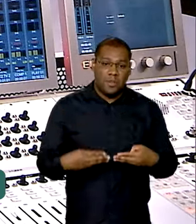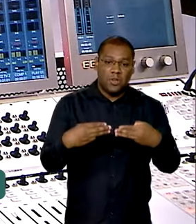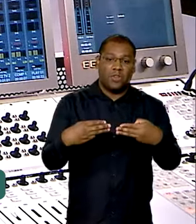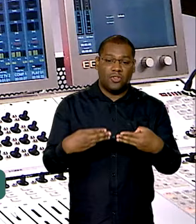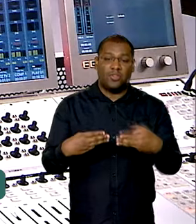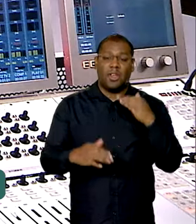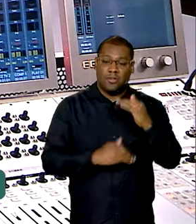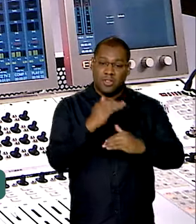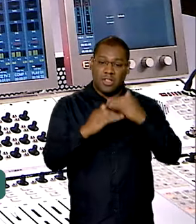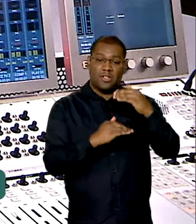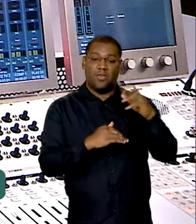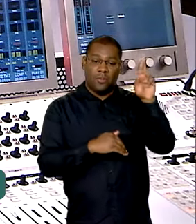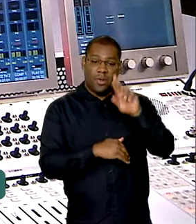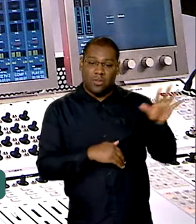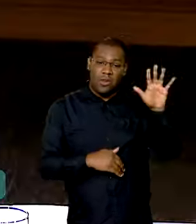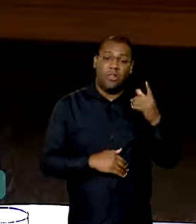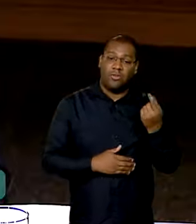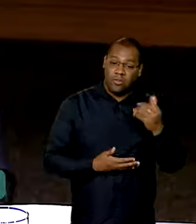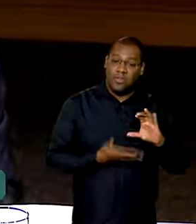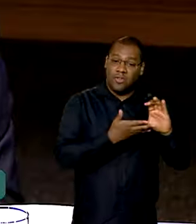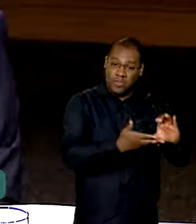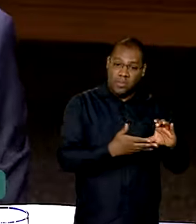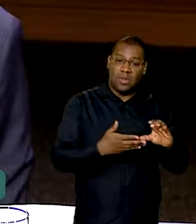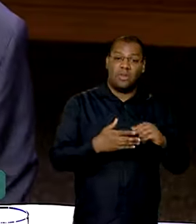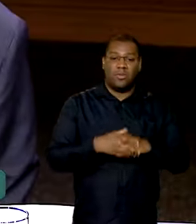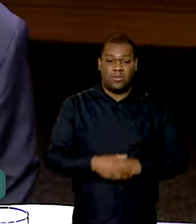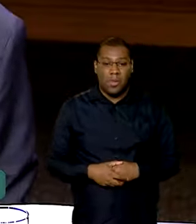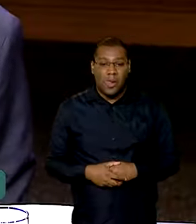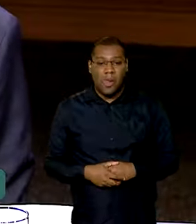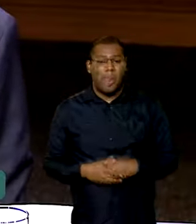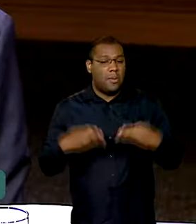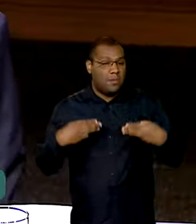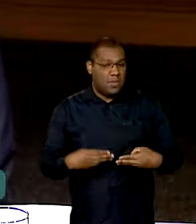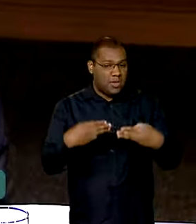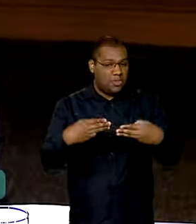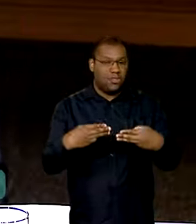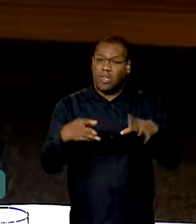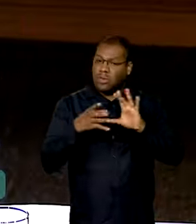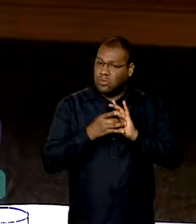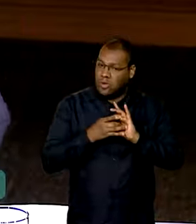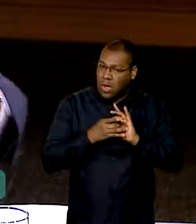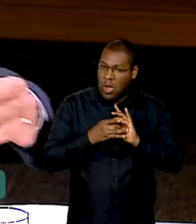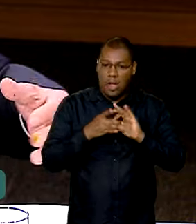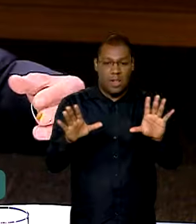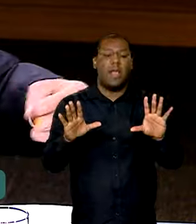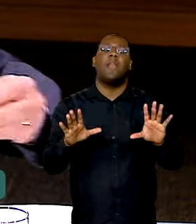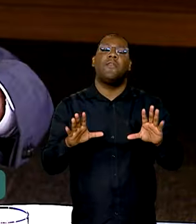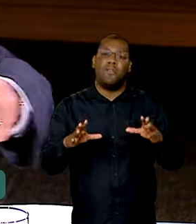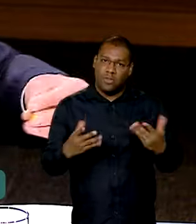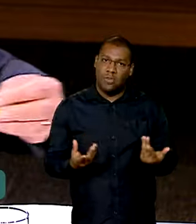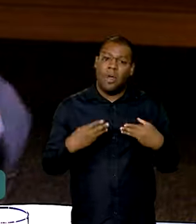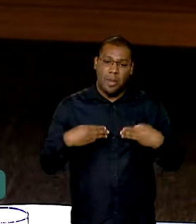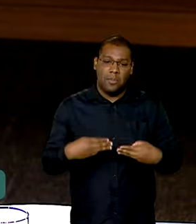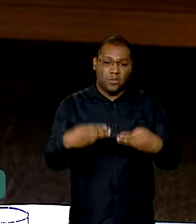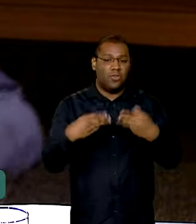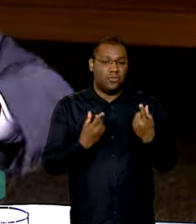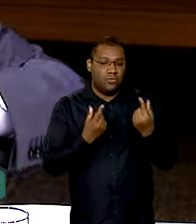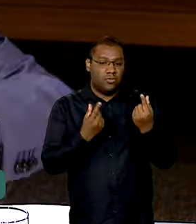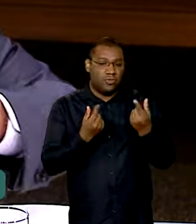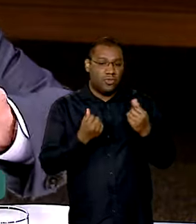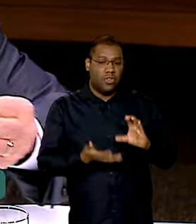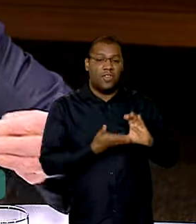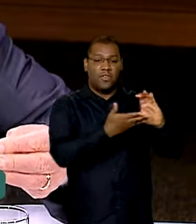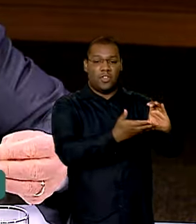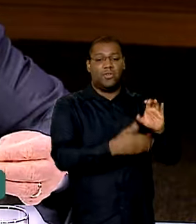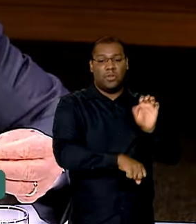Nacional pode liberar recursos. Vários ministérios já têm autorização para começar a liberar os recursos iniciais para